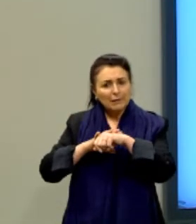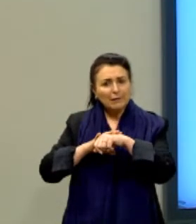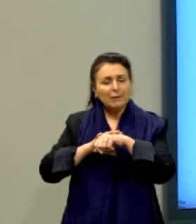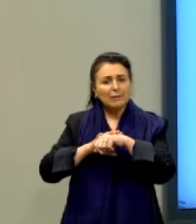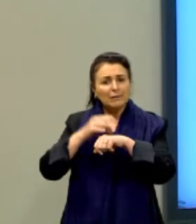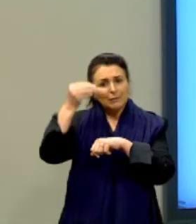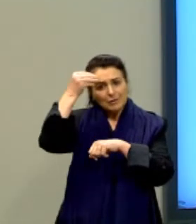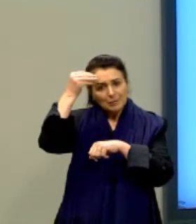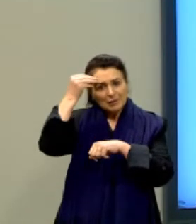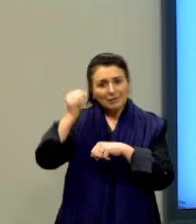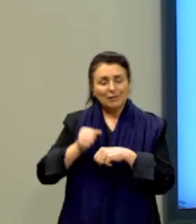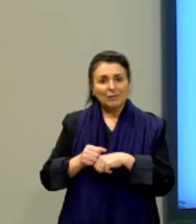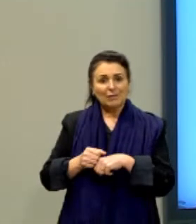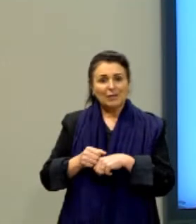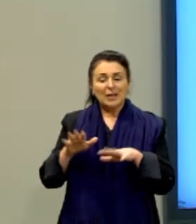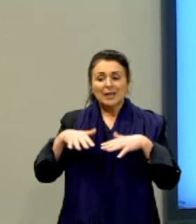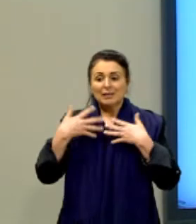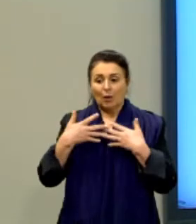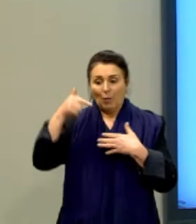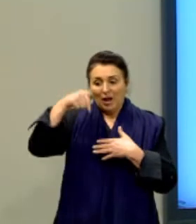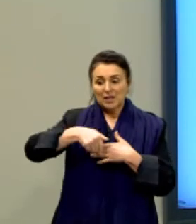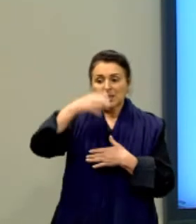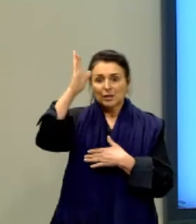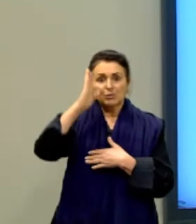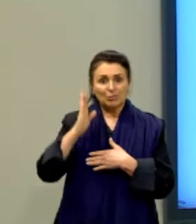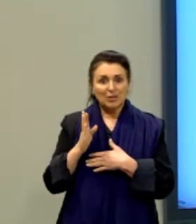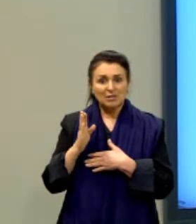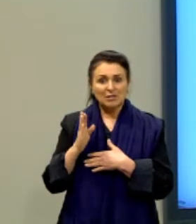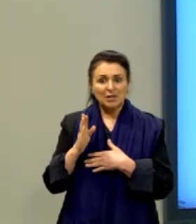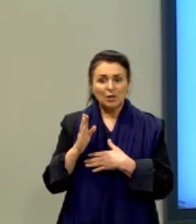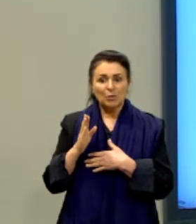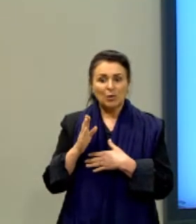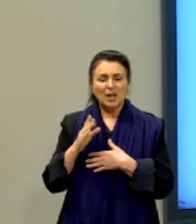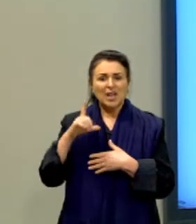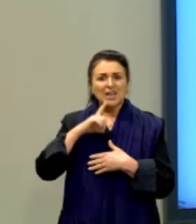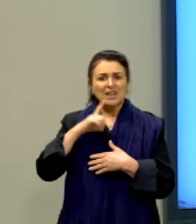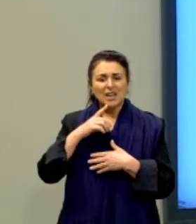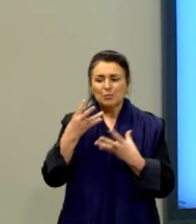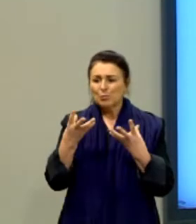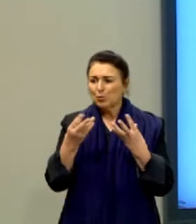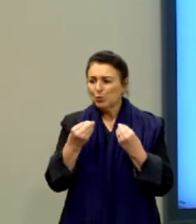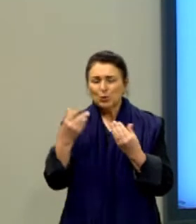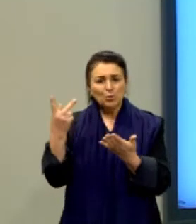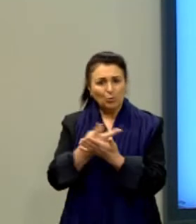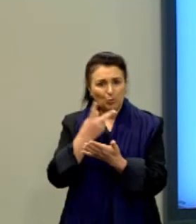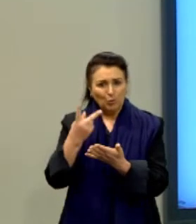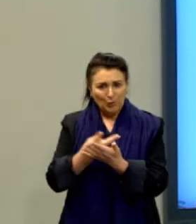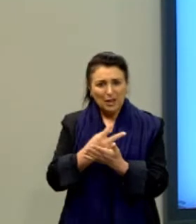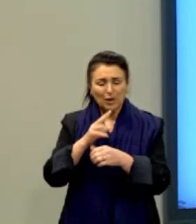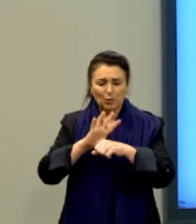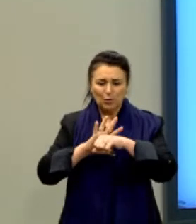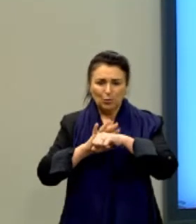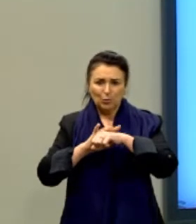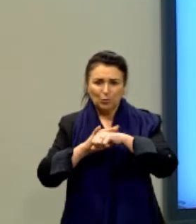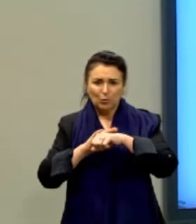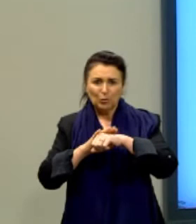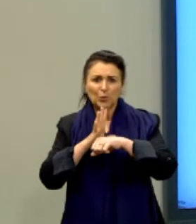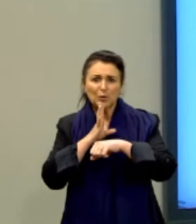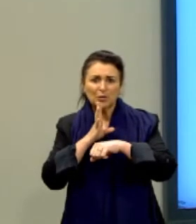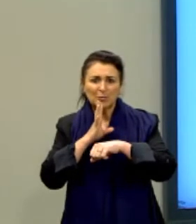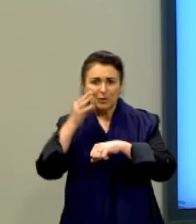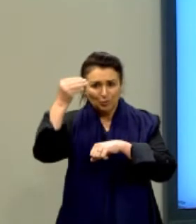é algo ou é fruto da falta de entendimento em detrimento da